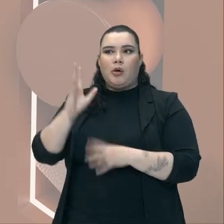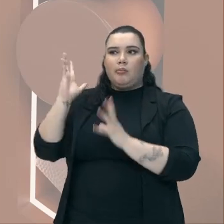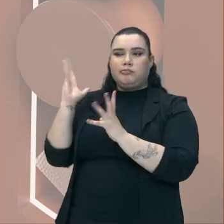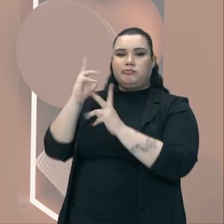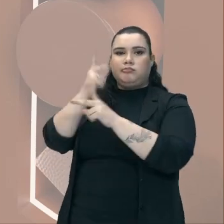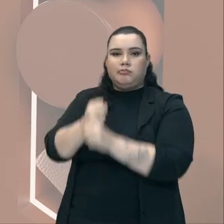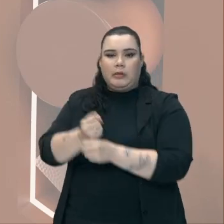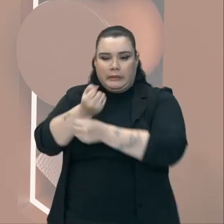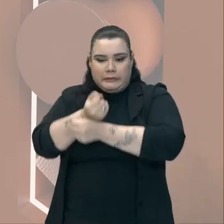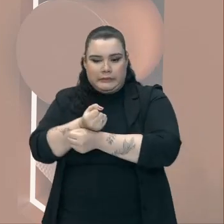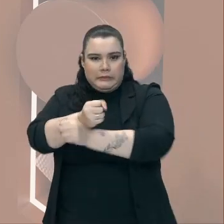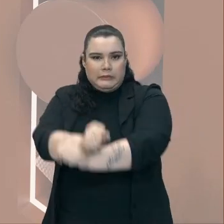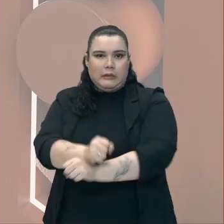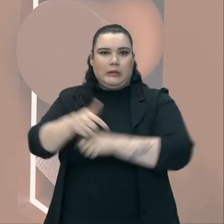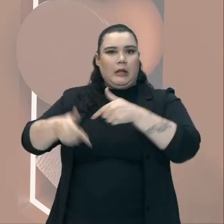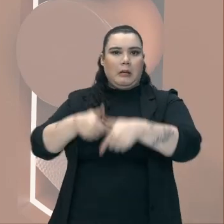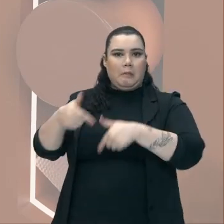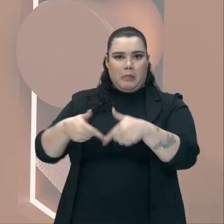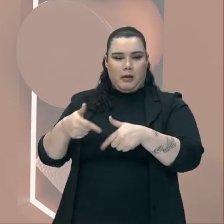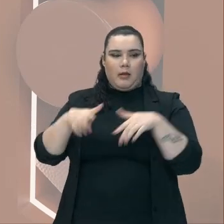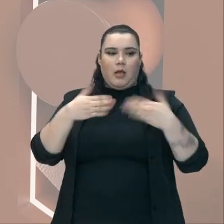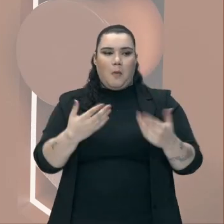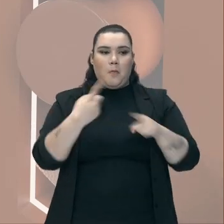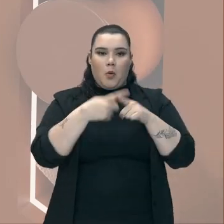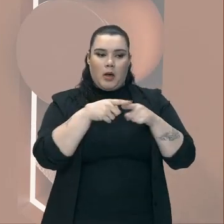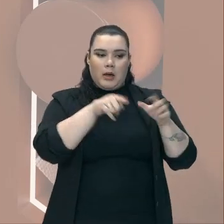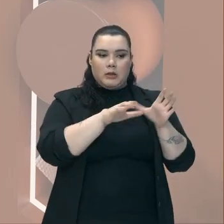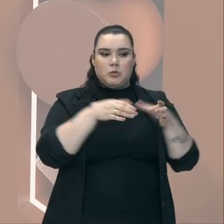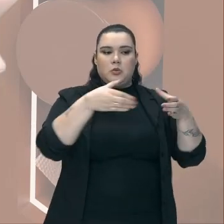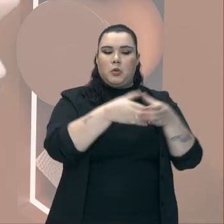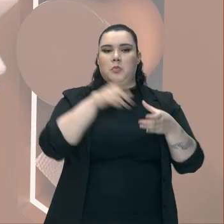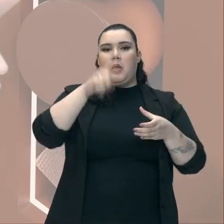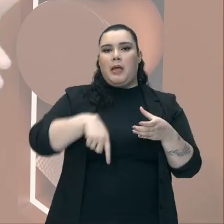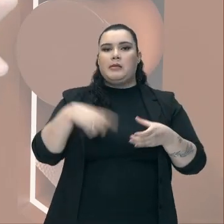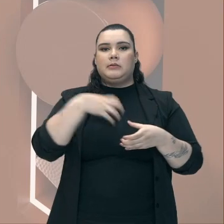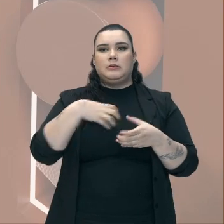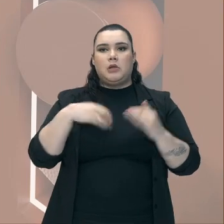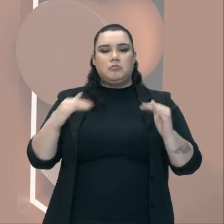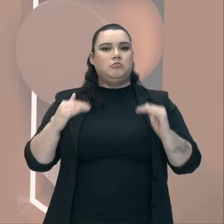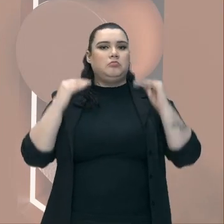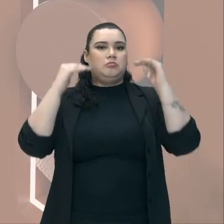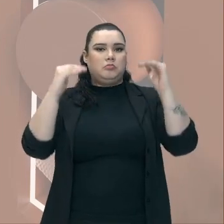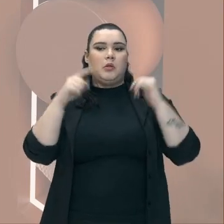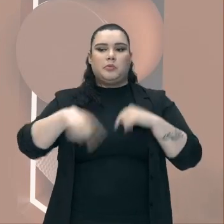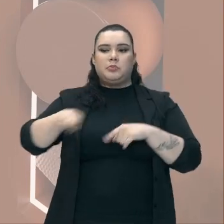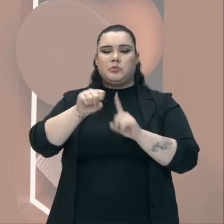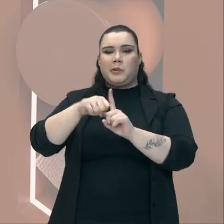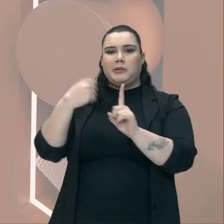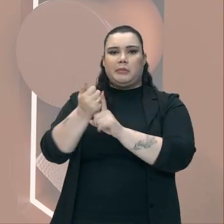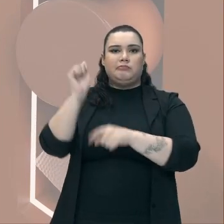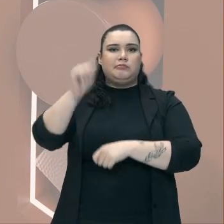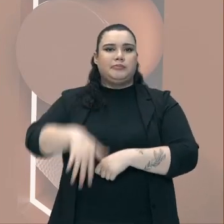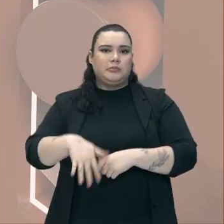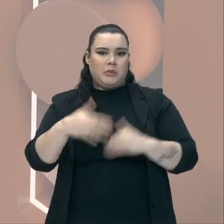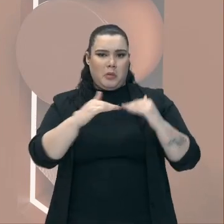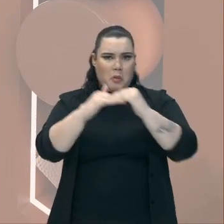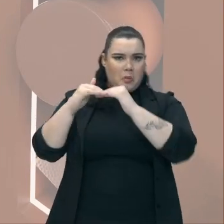julga Superior Ao restante Da sociedade Então Vocês devem imaginar Que obviamente A elite